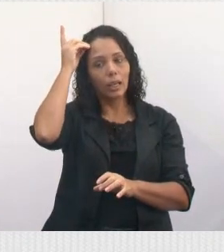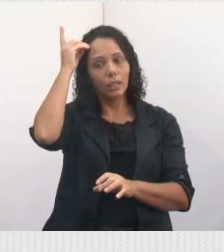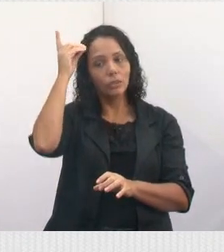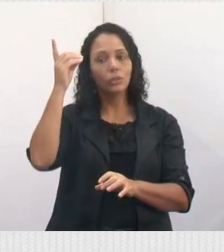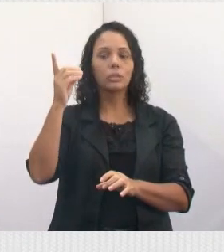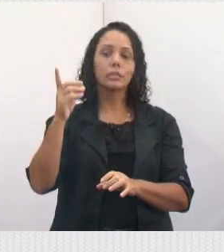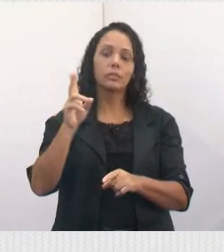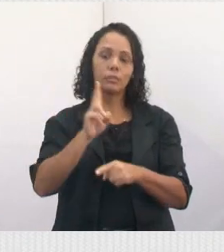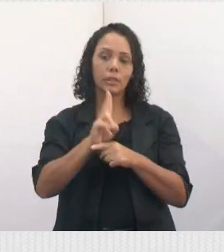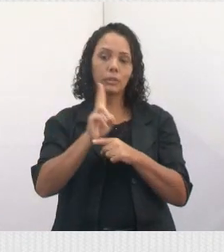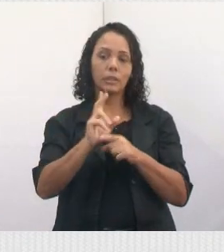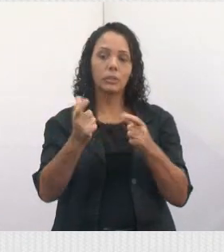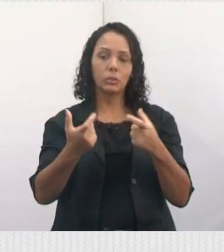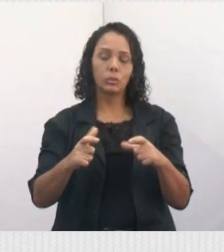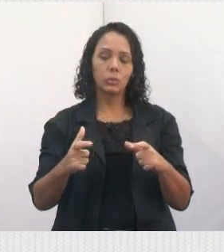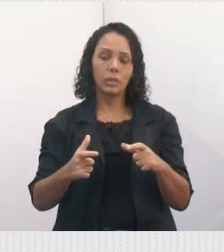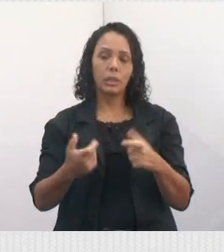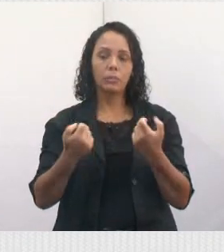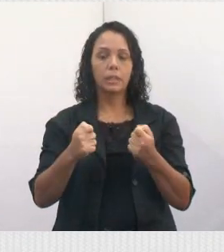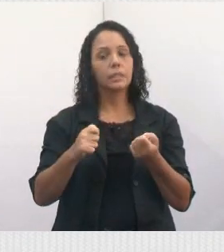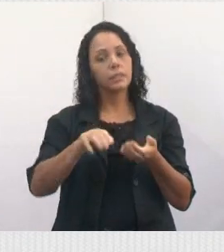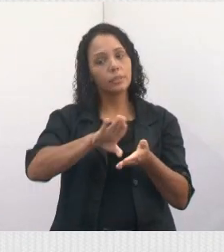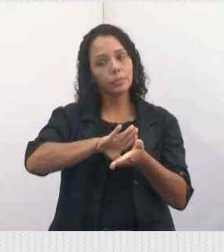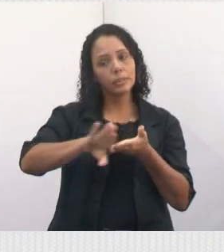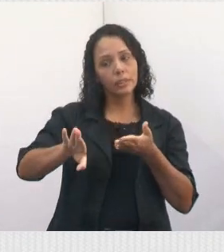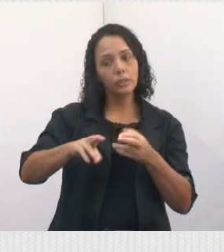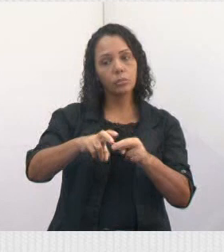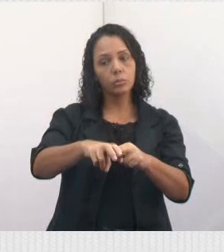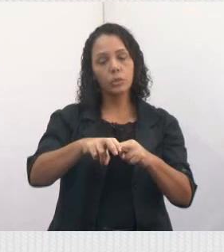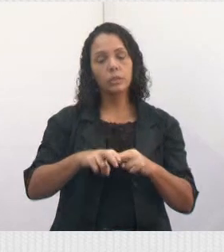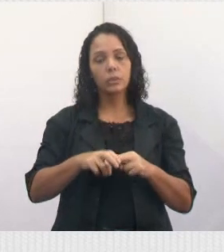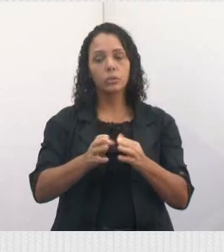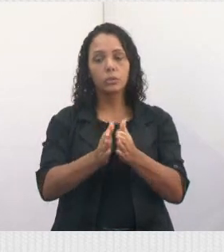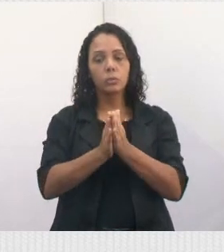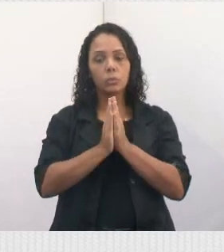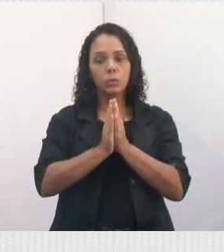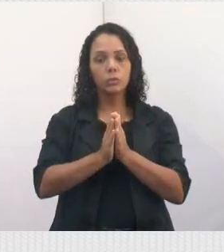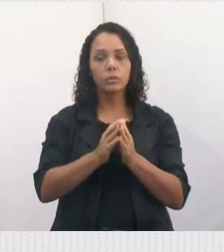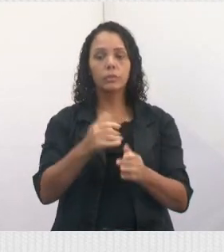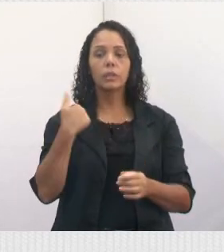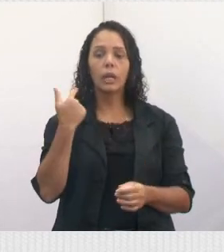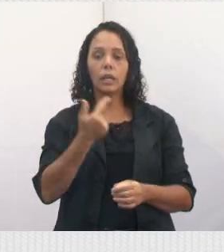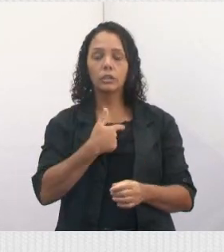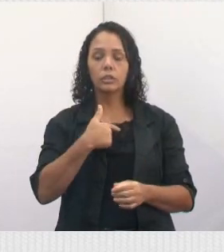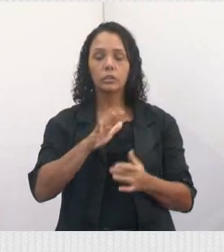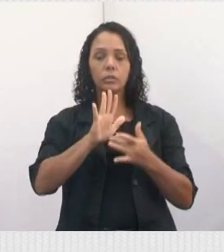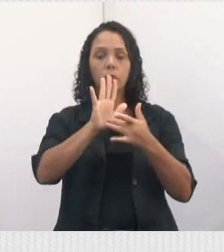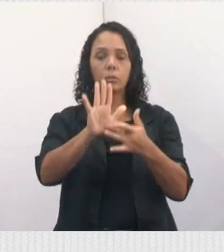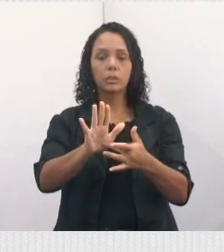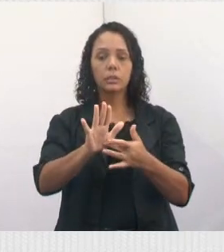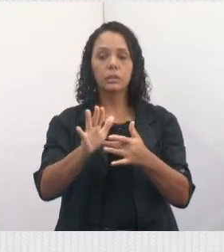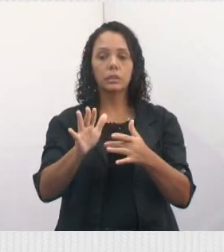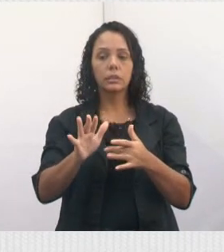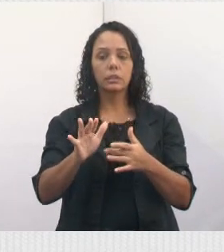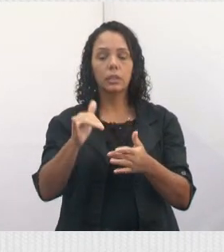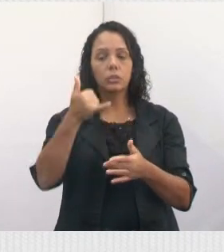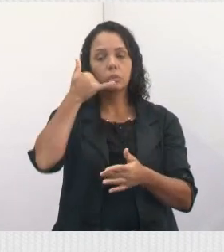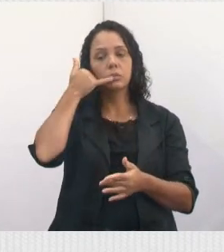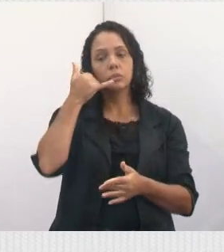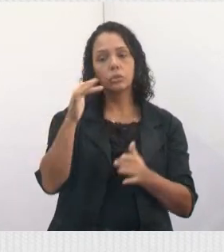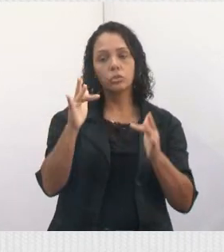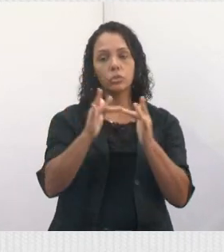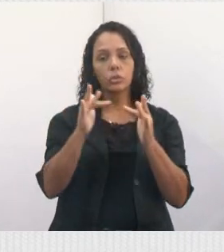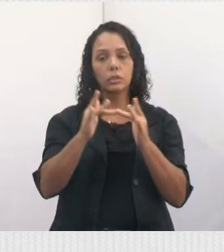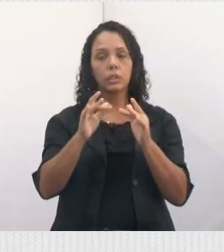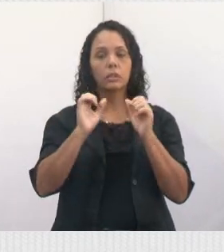Preciso entregar ela. Precisa da chácara. Então, por favor, gente, a gente vai deixar um telefone de contato, tá? Para vocês estarem